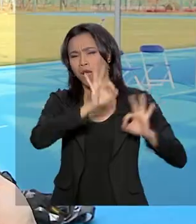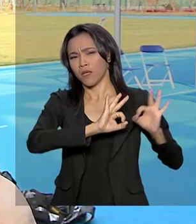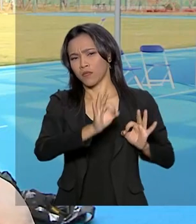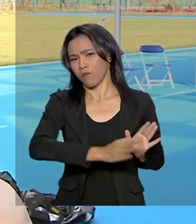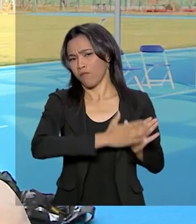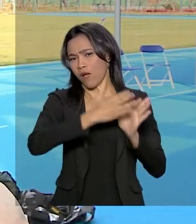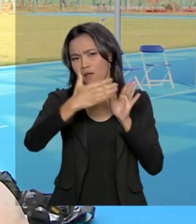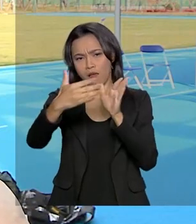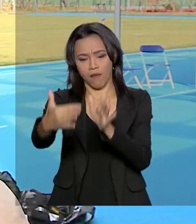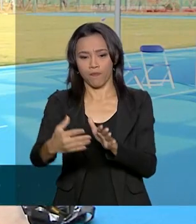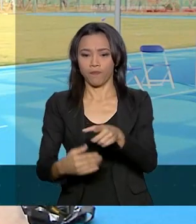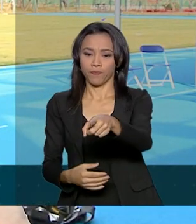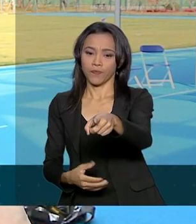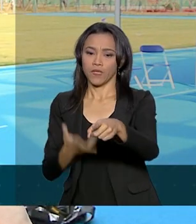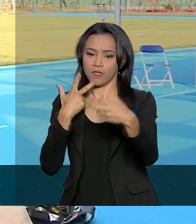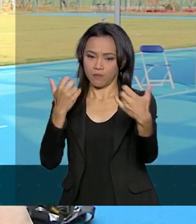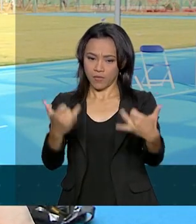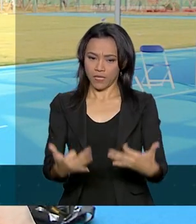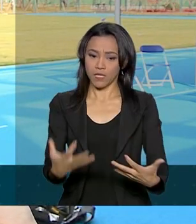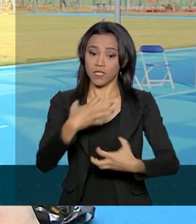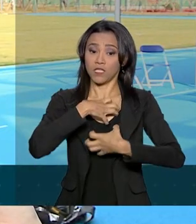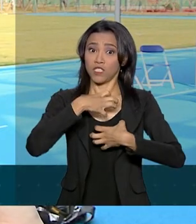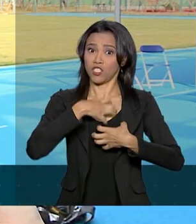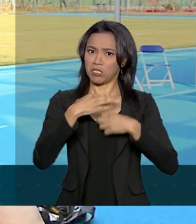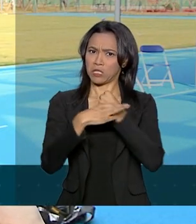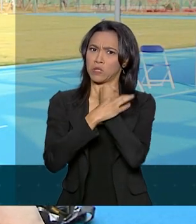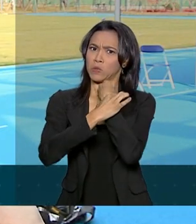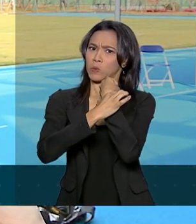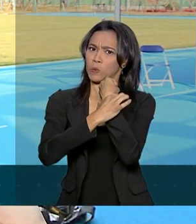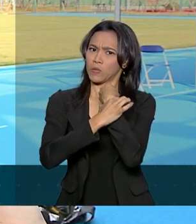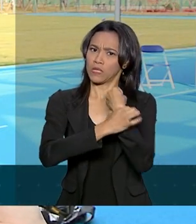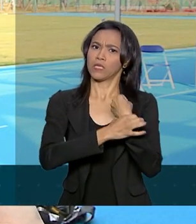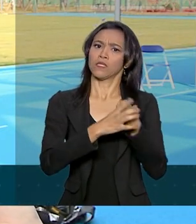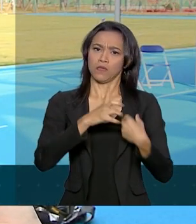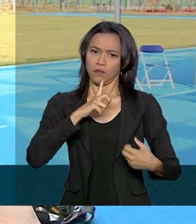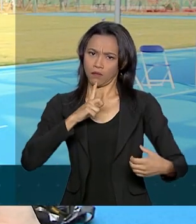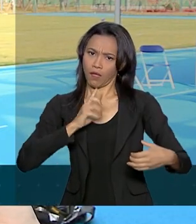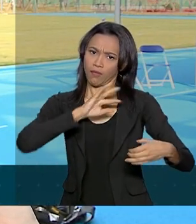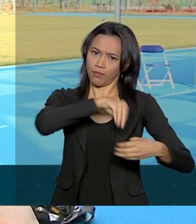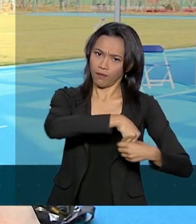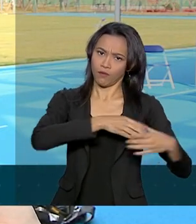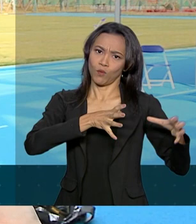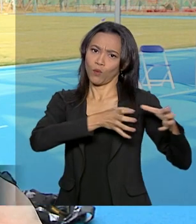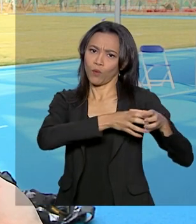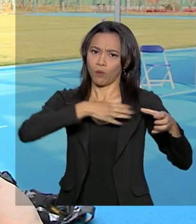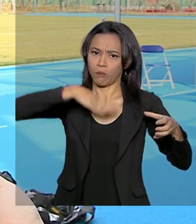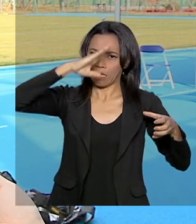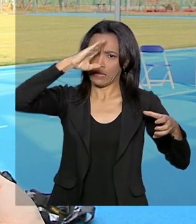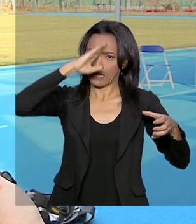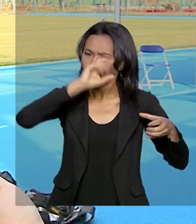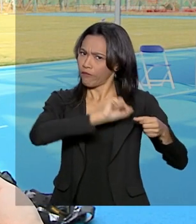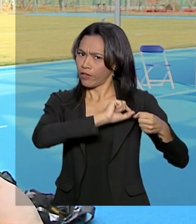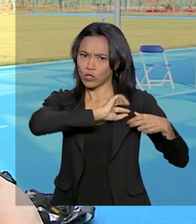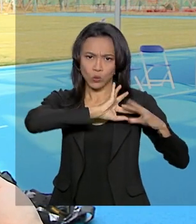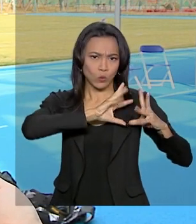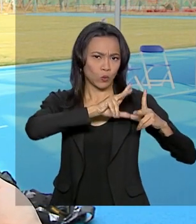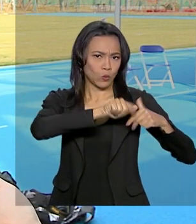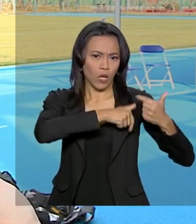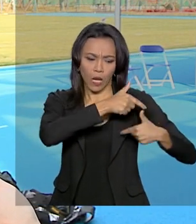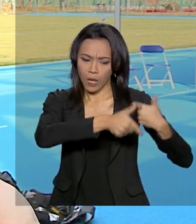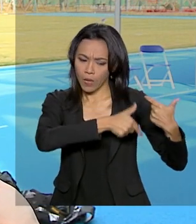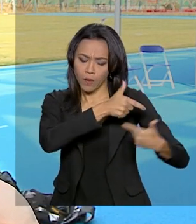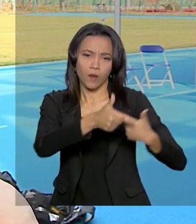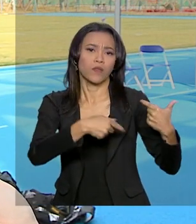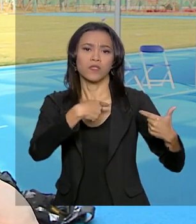ciclo. A gente sente uma segurança muito grande em estar nas forças. Assim, atleta paga conta, atleta faz tudo. Então, estar nas forças é uma